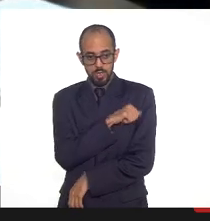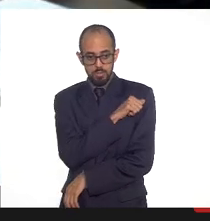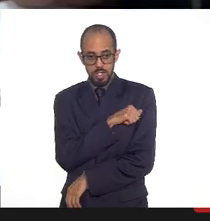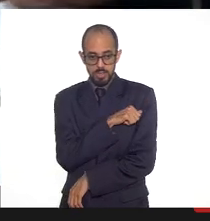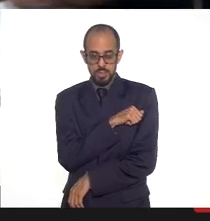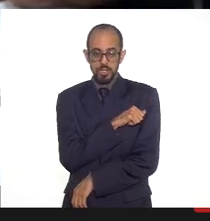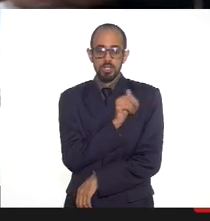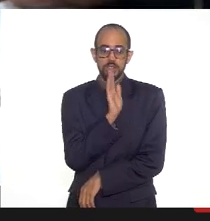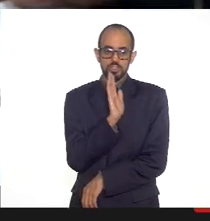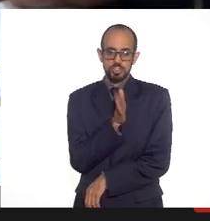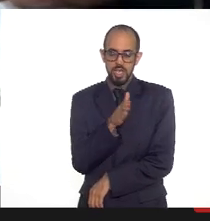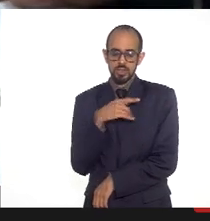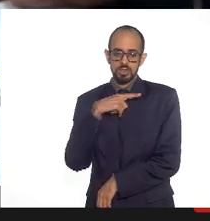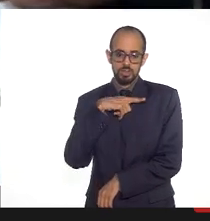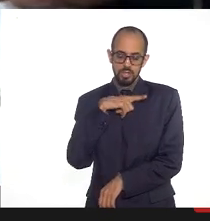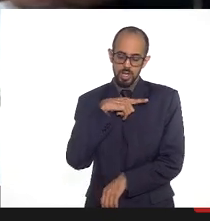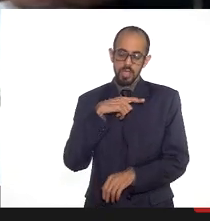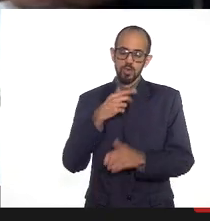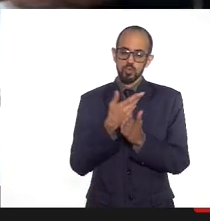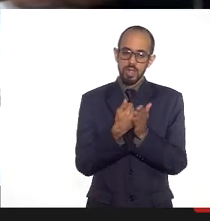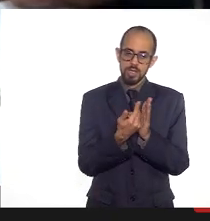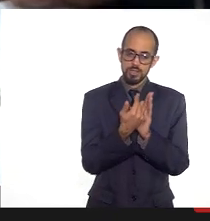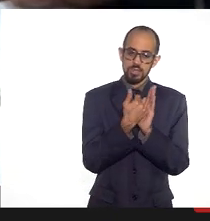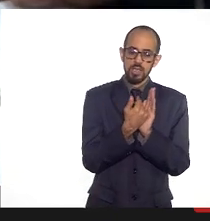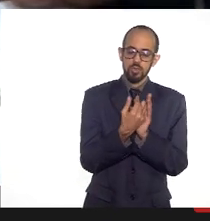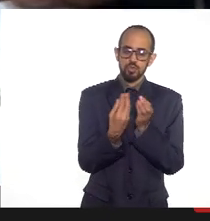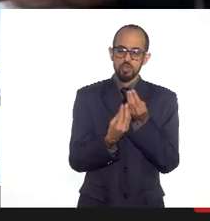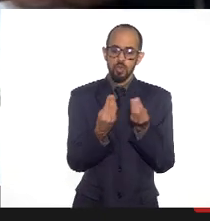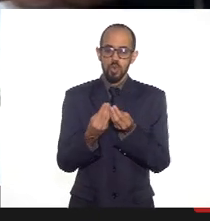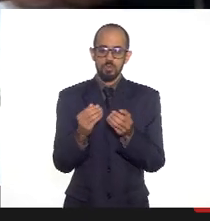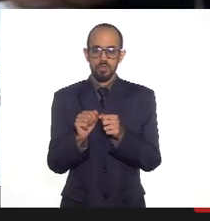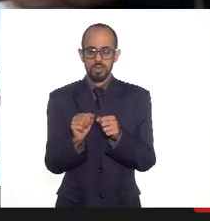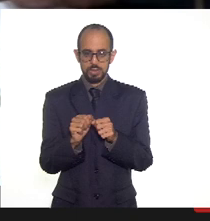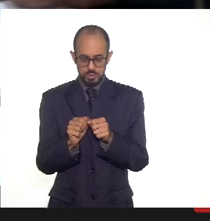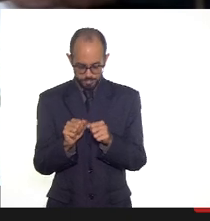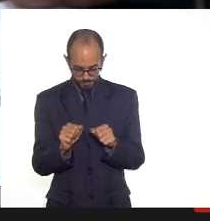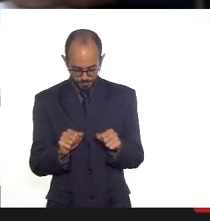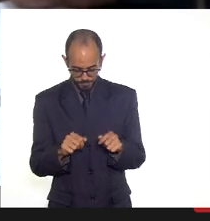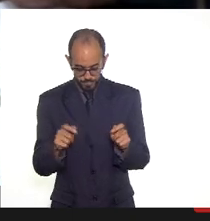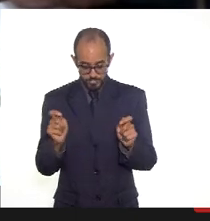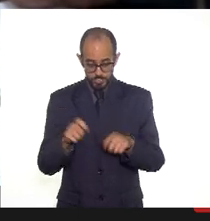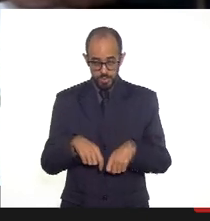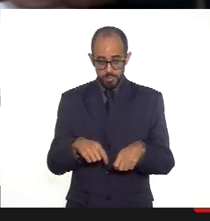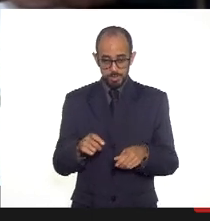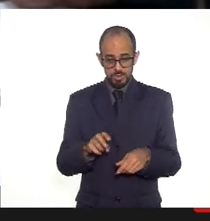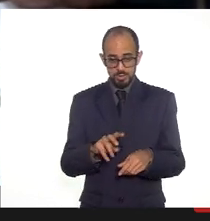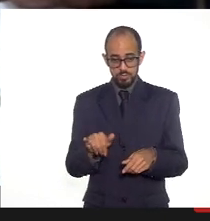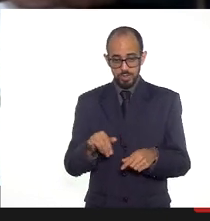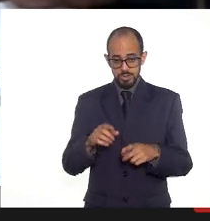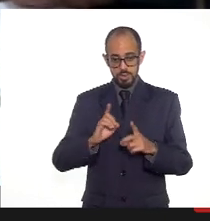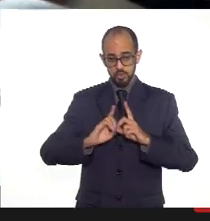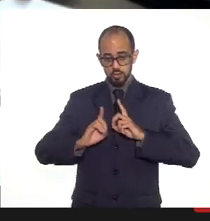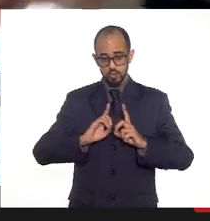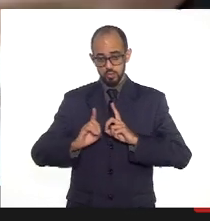já está delineado, inclusive, já tem uma parte do recurso que vai ser discutido